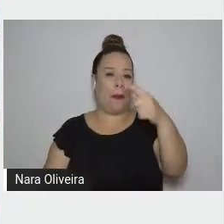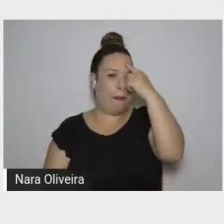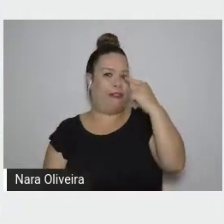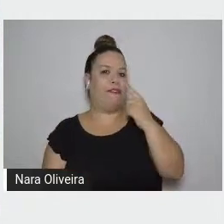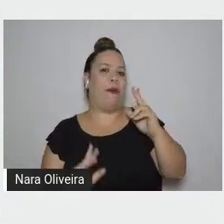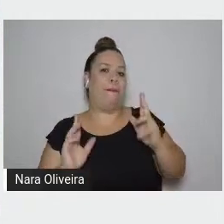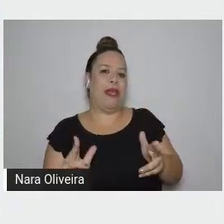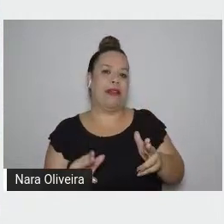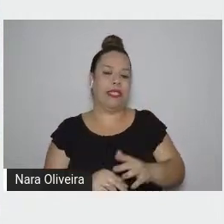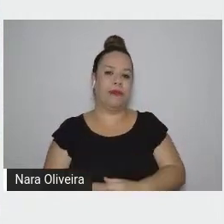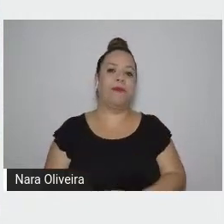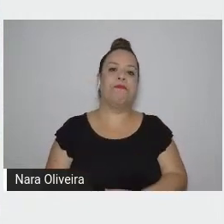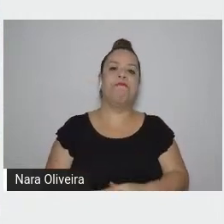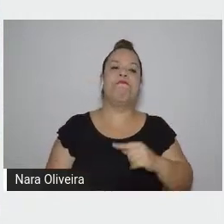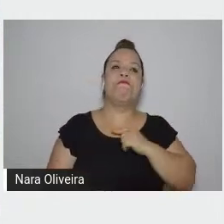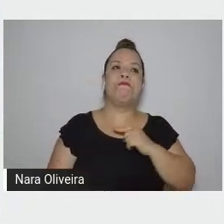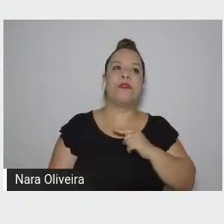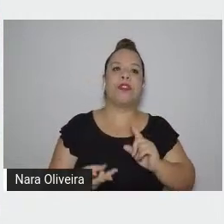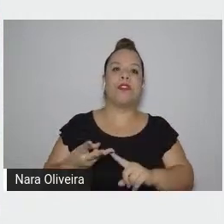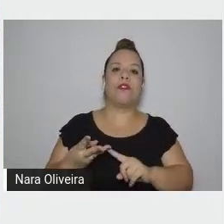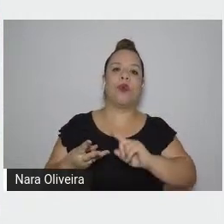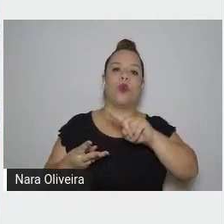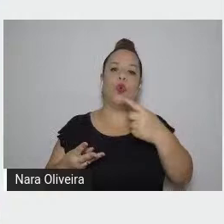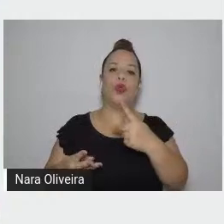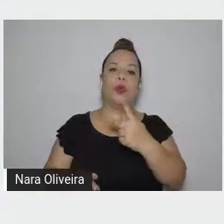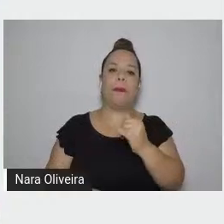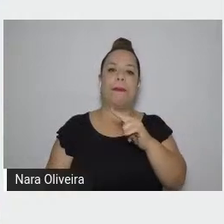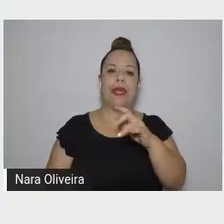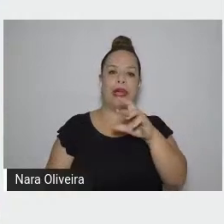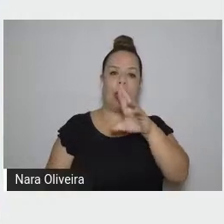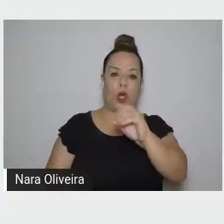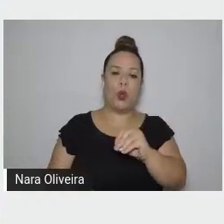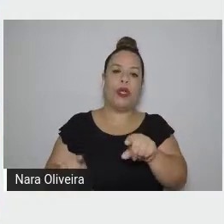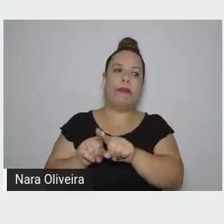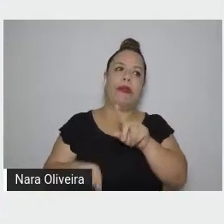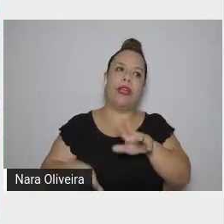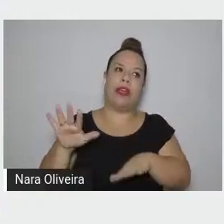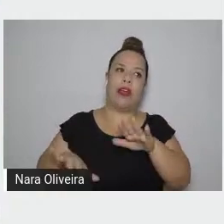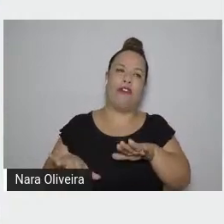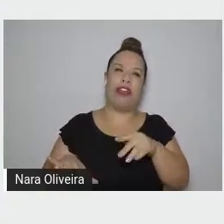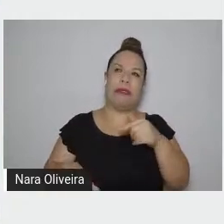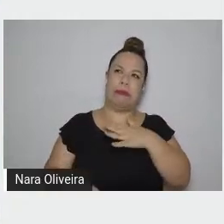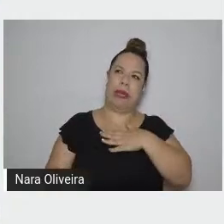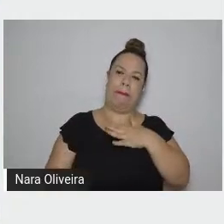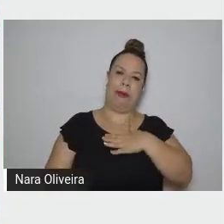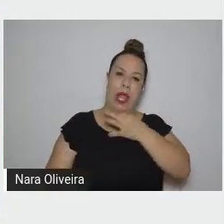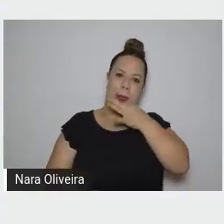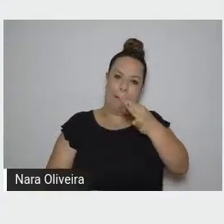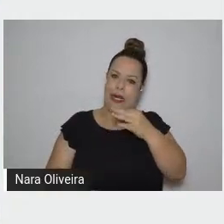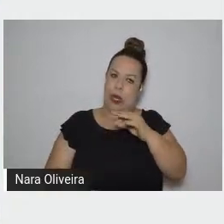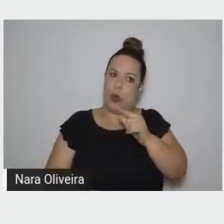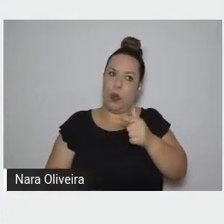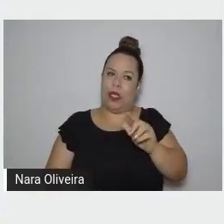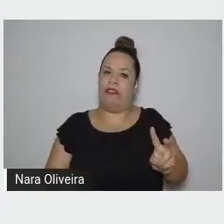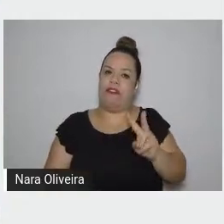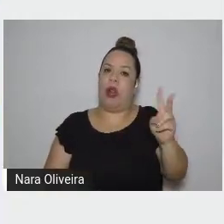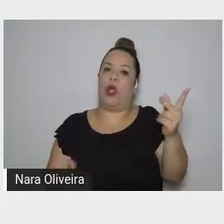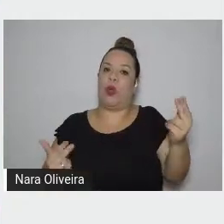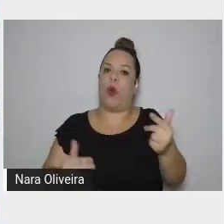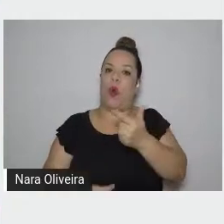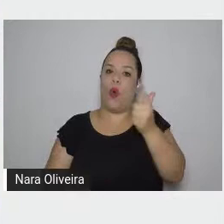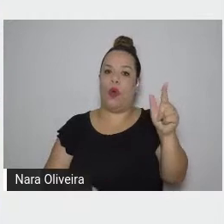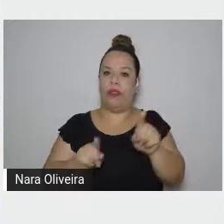foi, salvo eu, suficientemente valorizado, tanto quanto os outros, que foi a